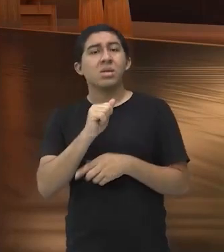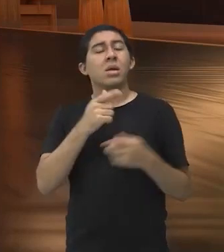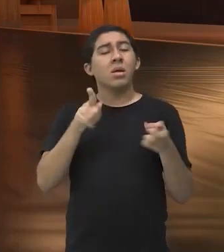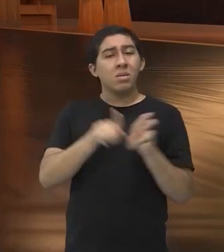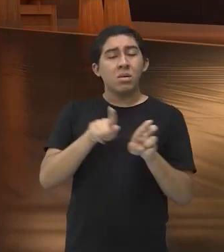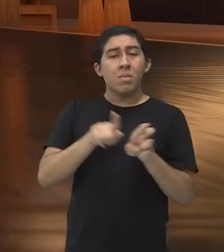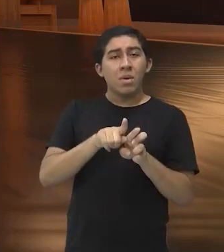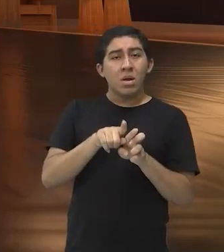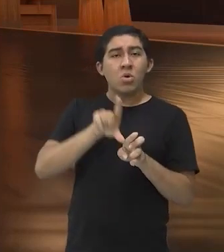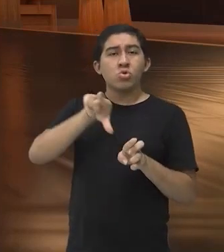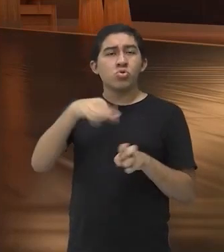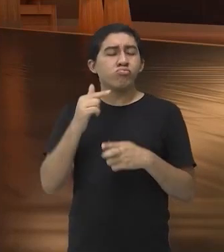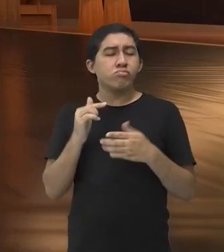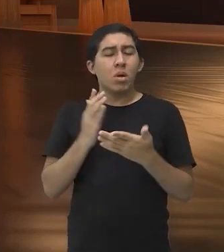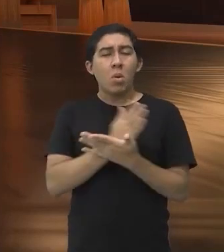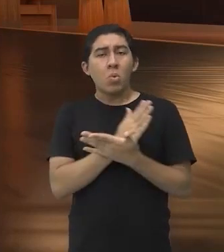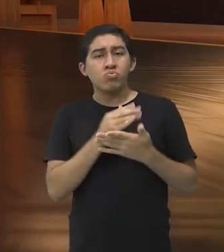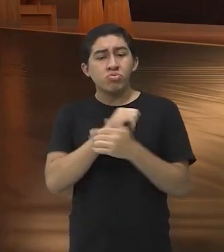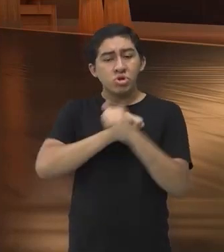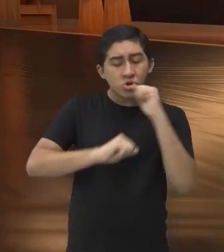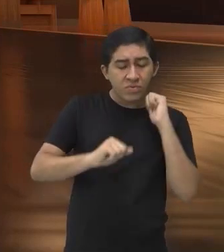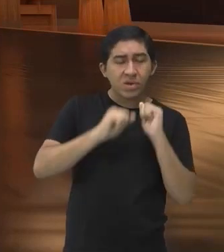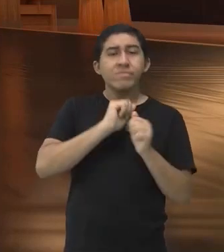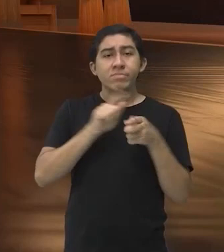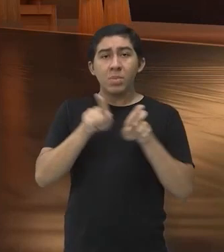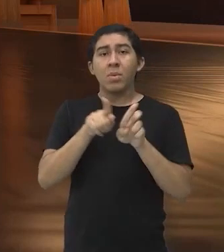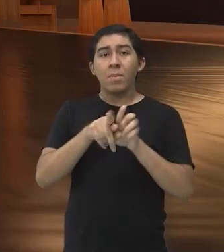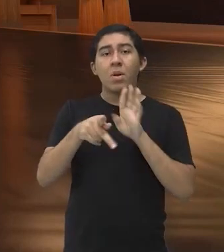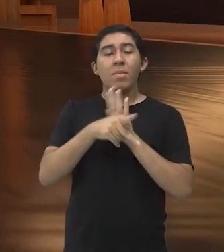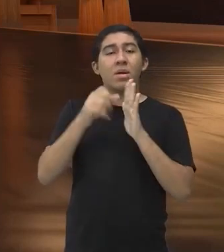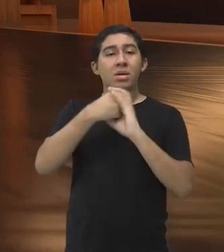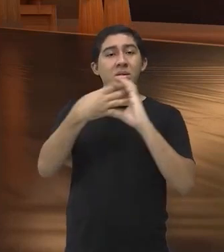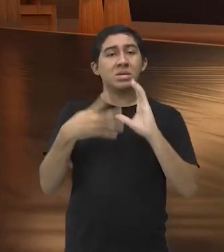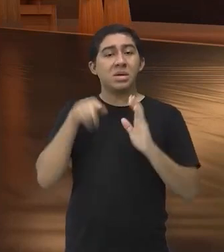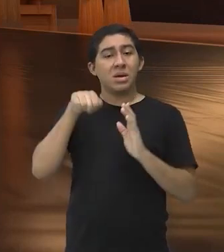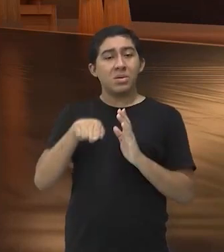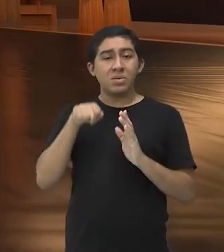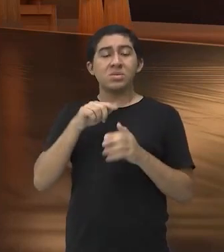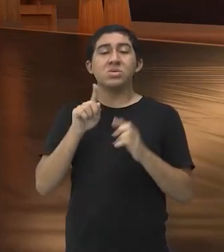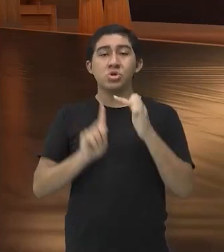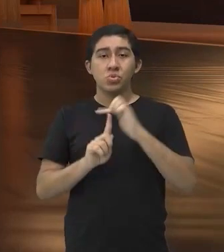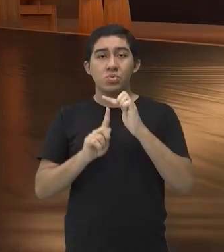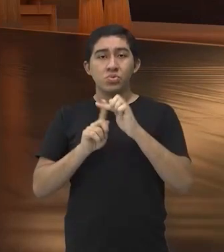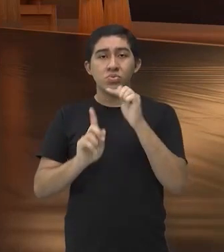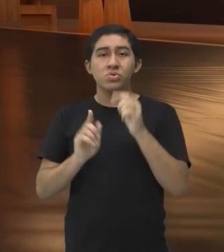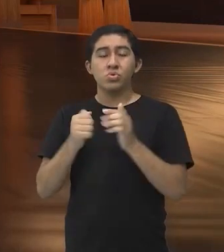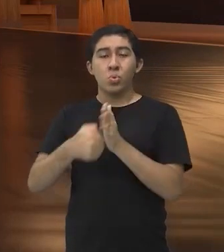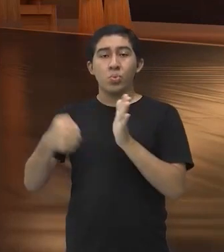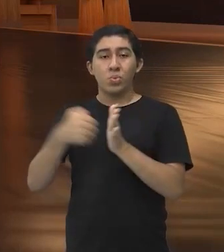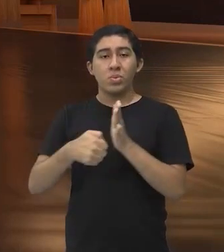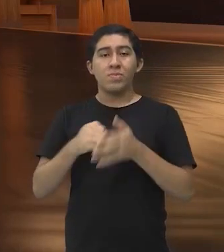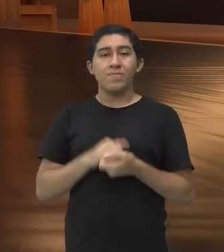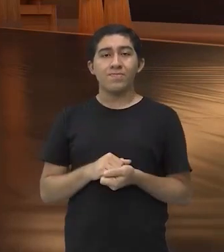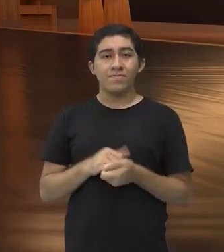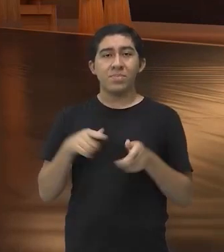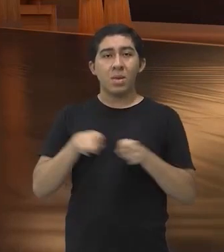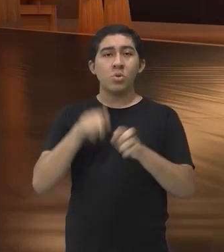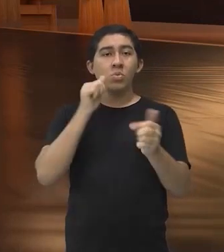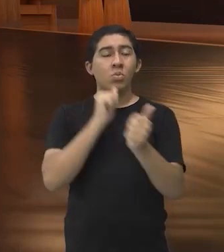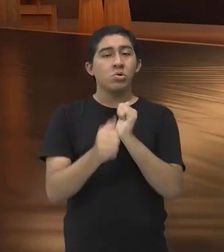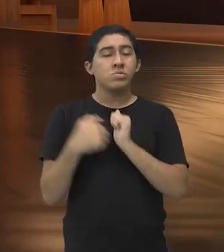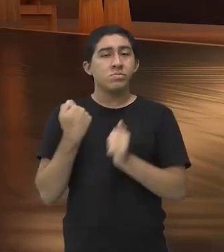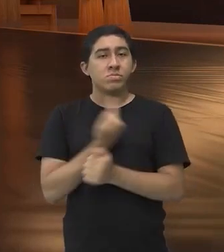os contra-golpes, algumas esquivas, né, são características dessa modalidade, e aí o esporte como nós conhecemos